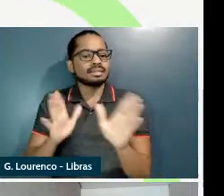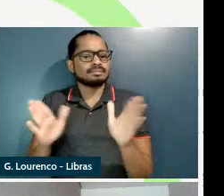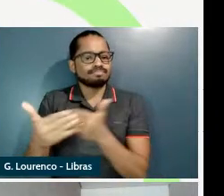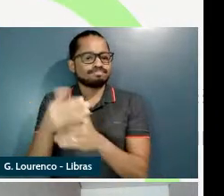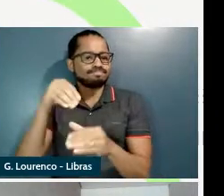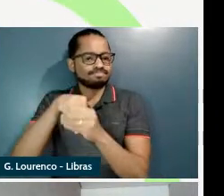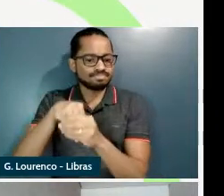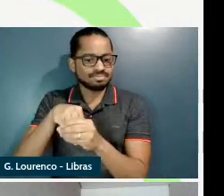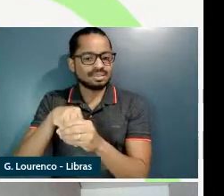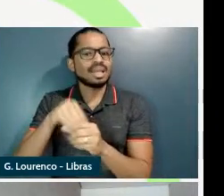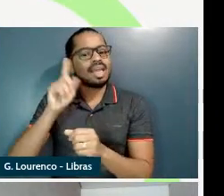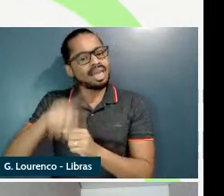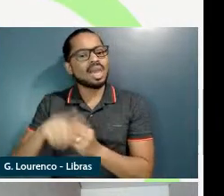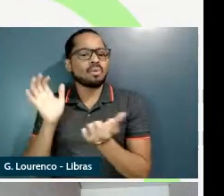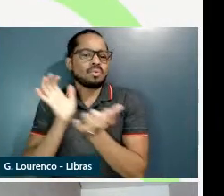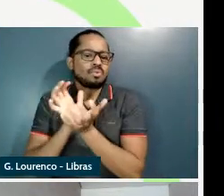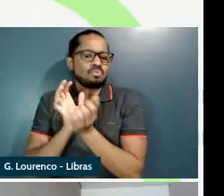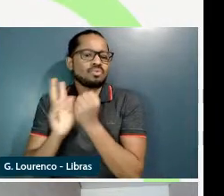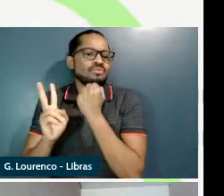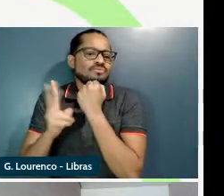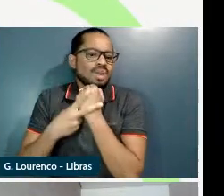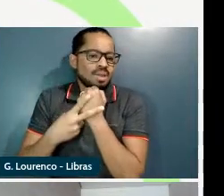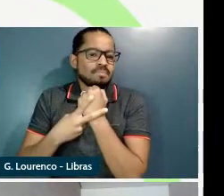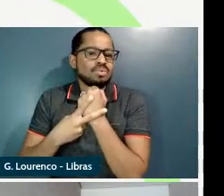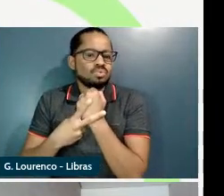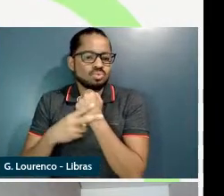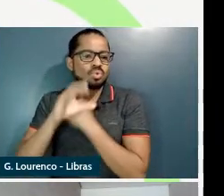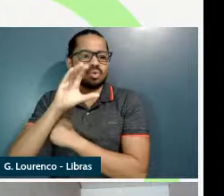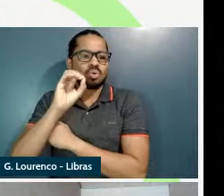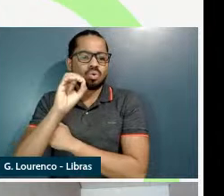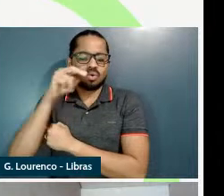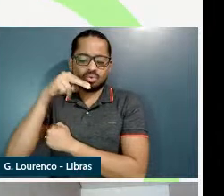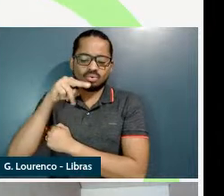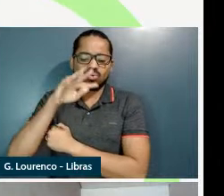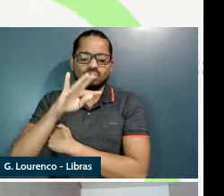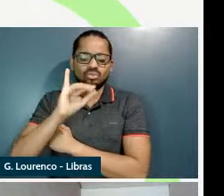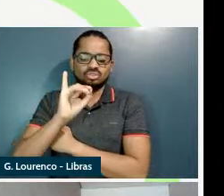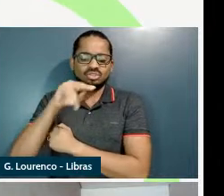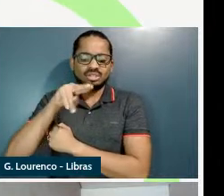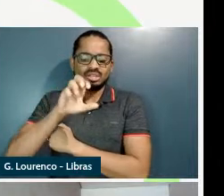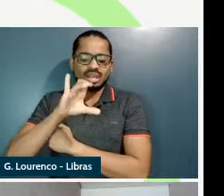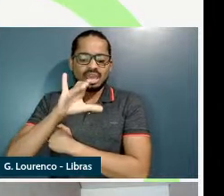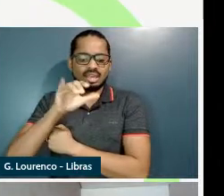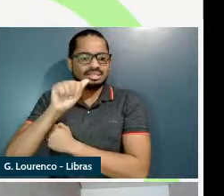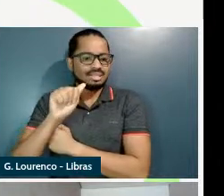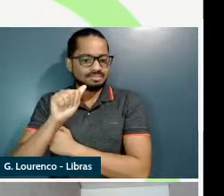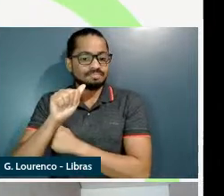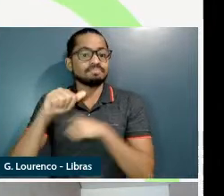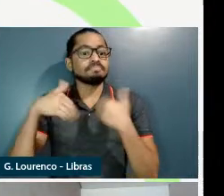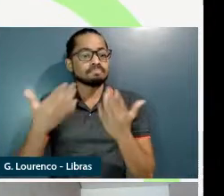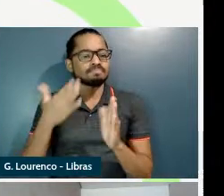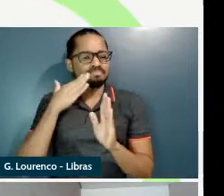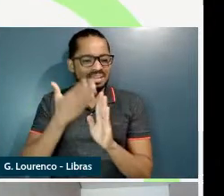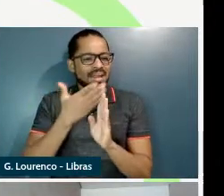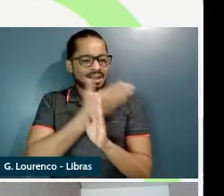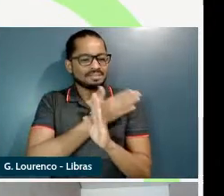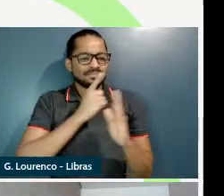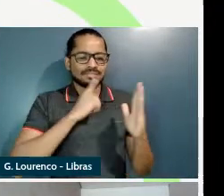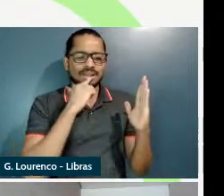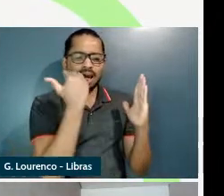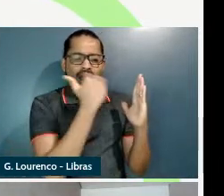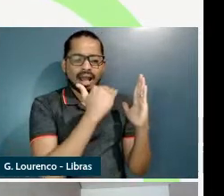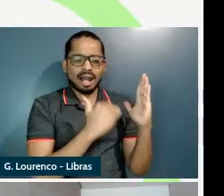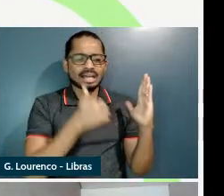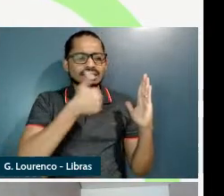verbos de mudança de estado locativo que é a subclasse dos verbos de continência então dos 110 verbos de mudança de estado